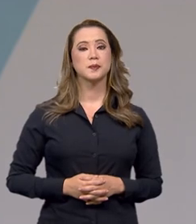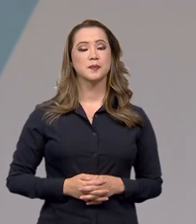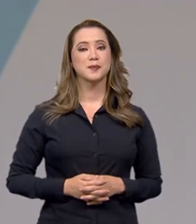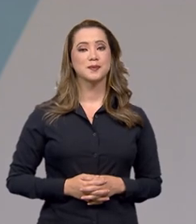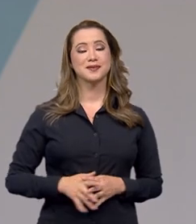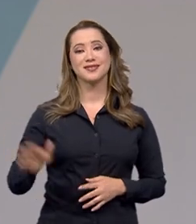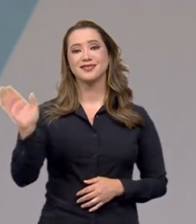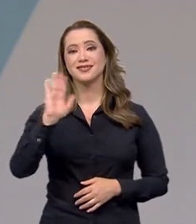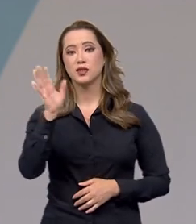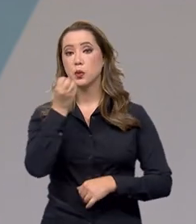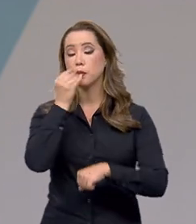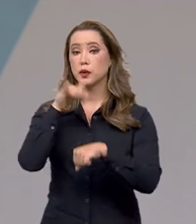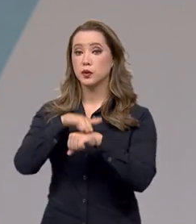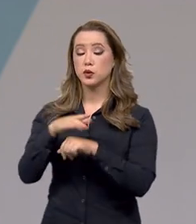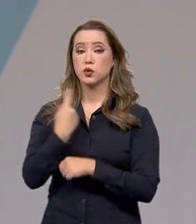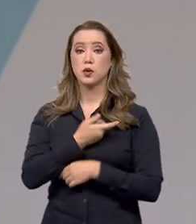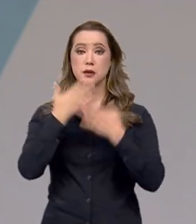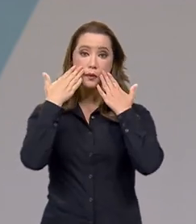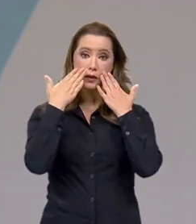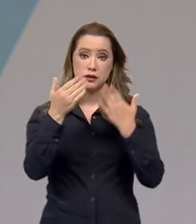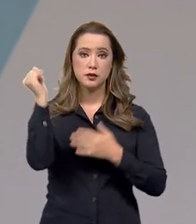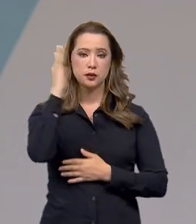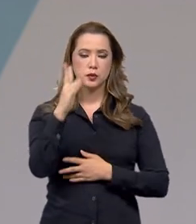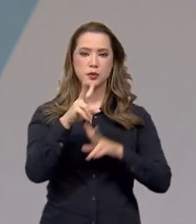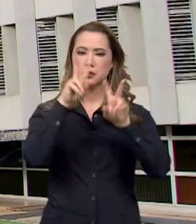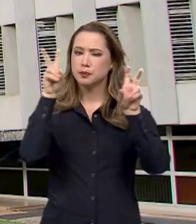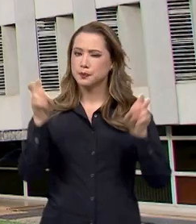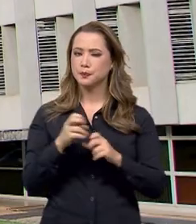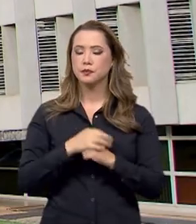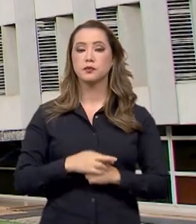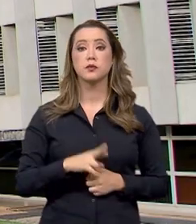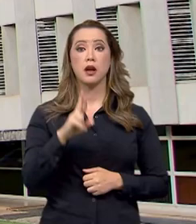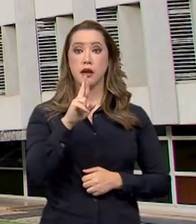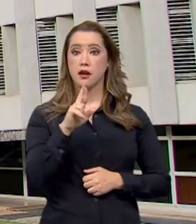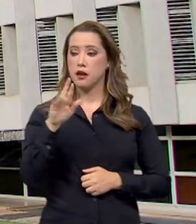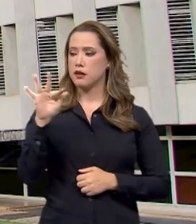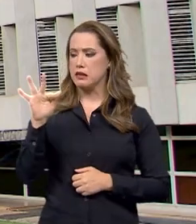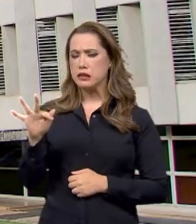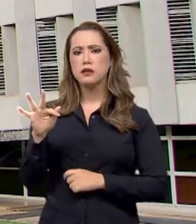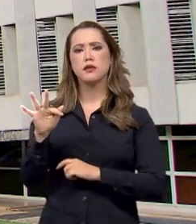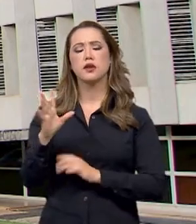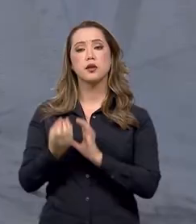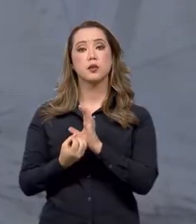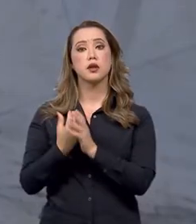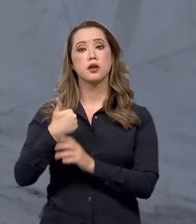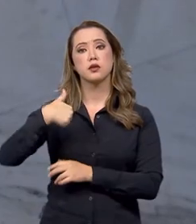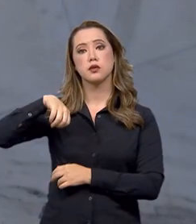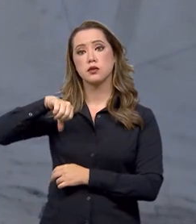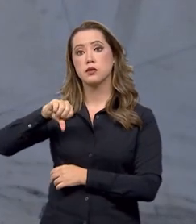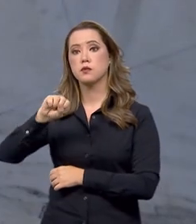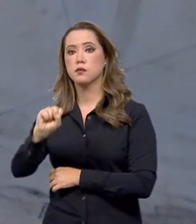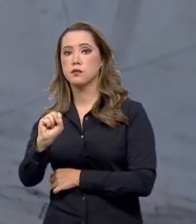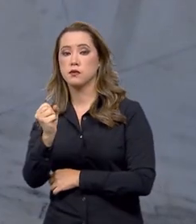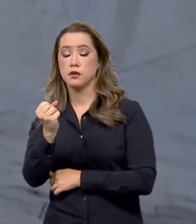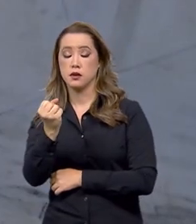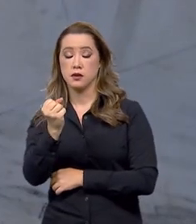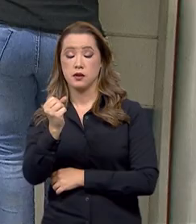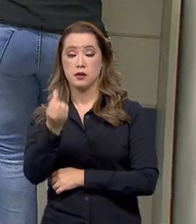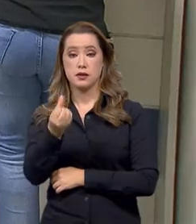Olá, boa noite. Estamos no ar com o Brasil em pauta. A Receita Federal foi criada em 1968